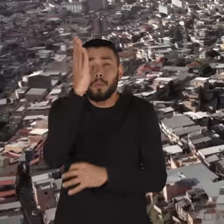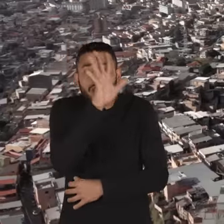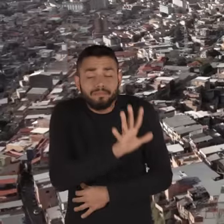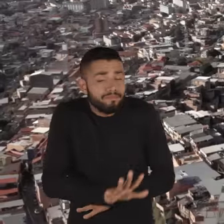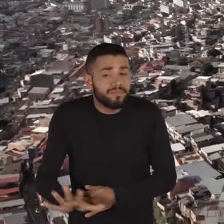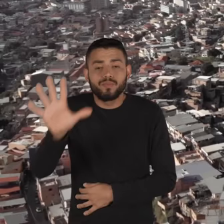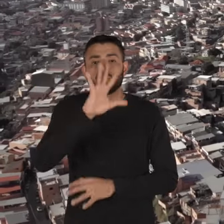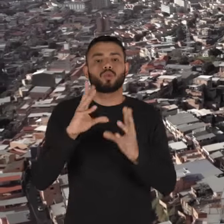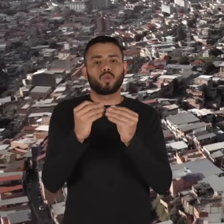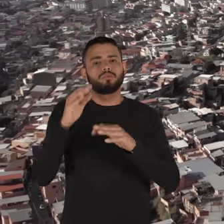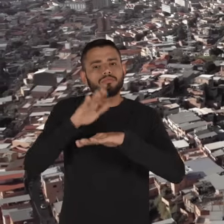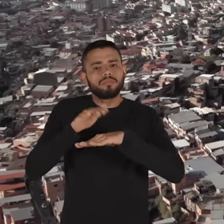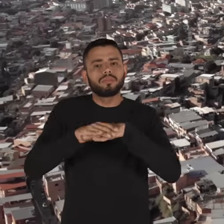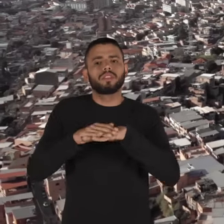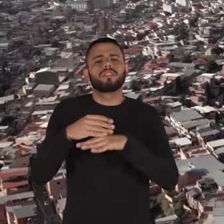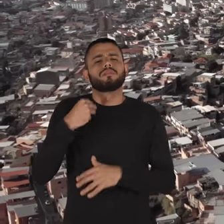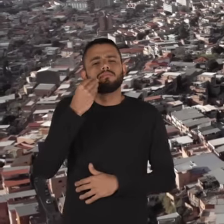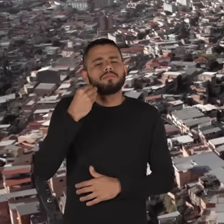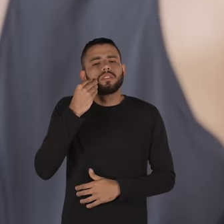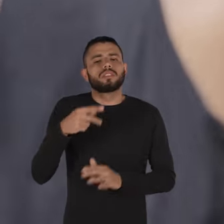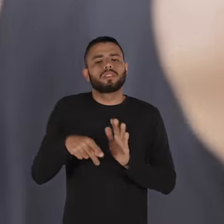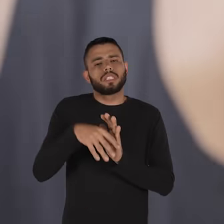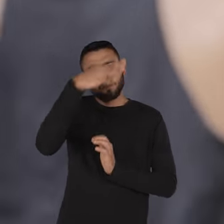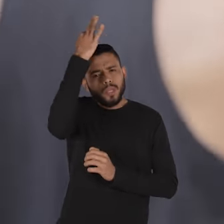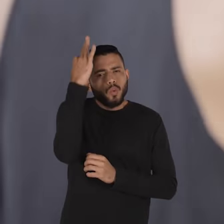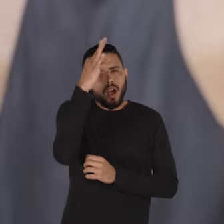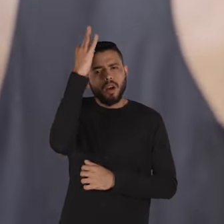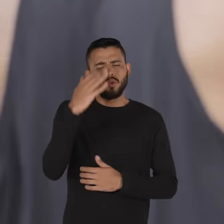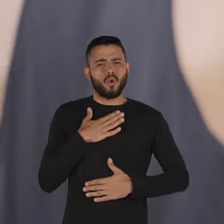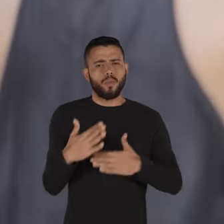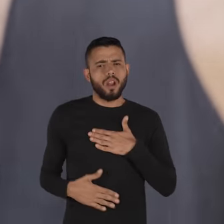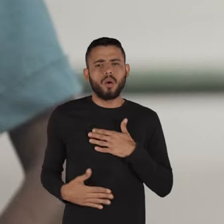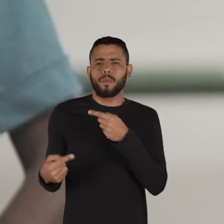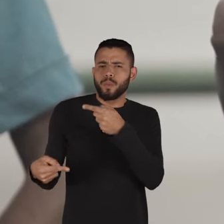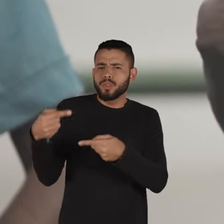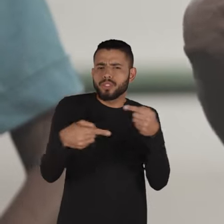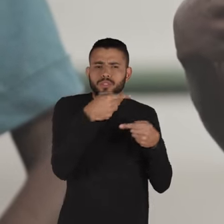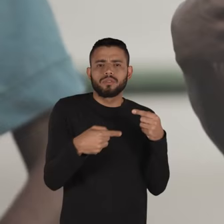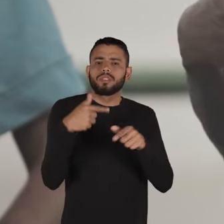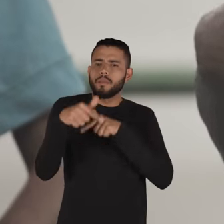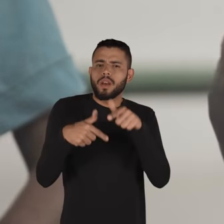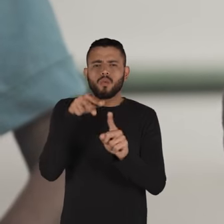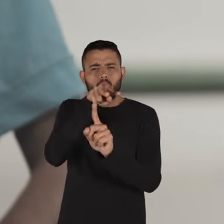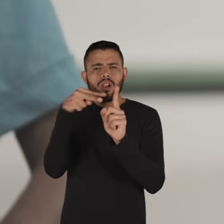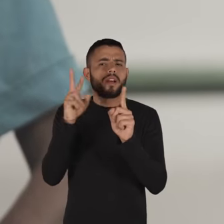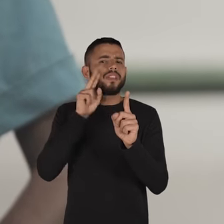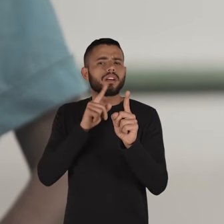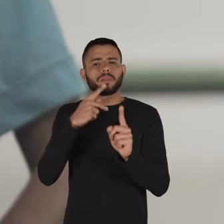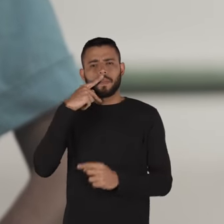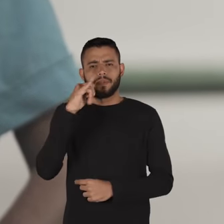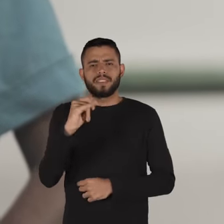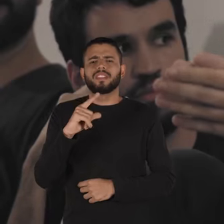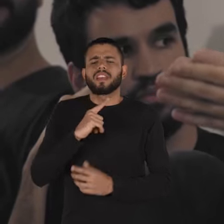inteiro de norte a sul iniciativas com cunho mais espiritual com cunho mais corporal com cunho mais político que trabalham com o olhar